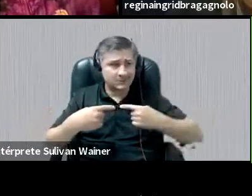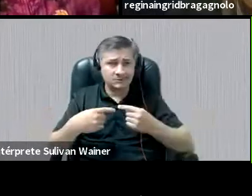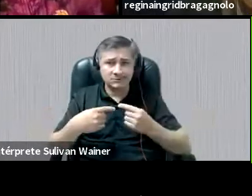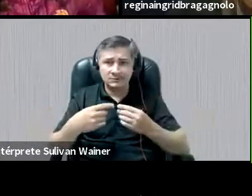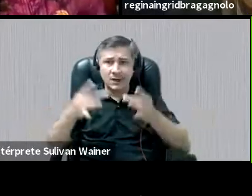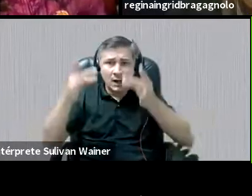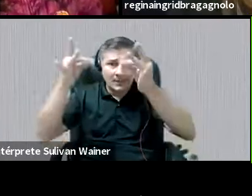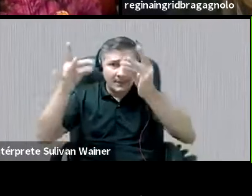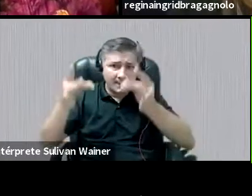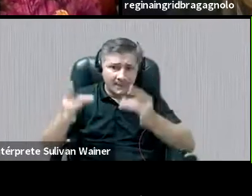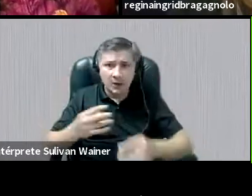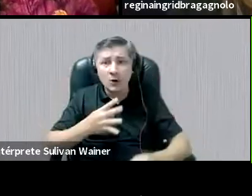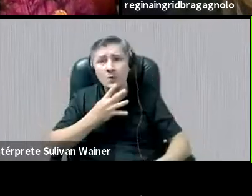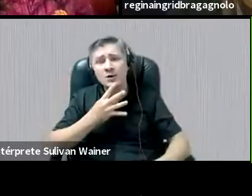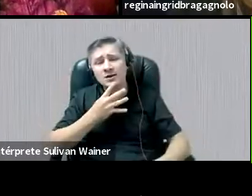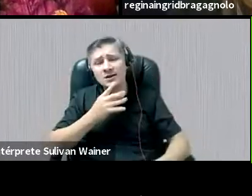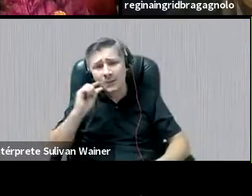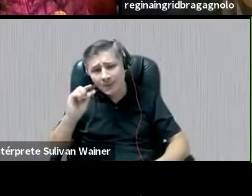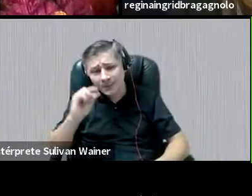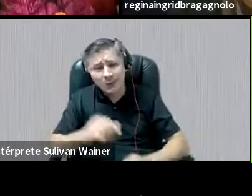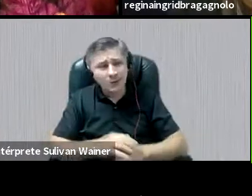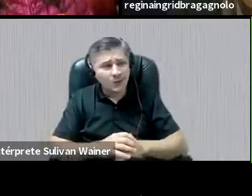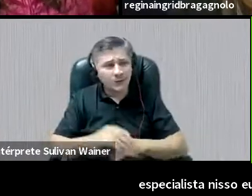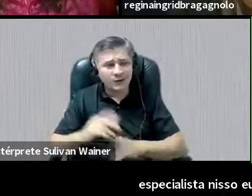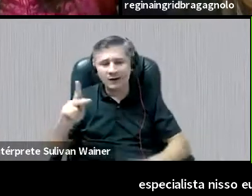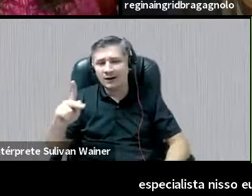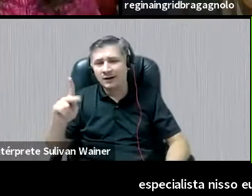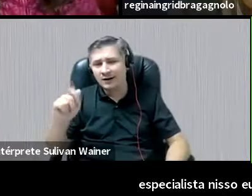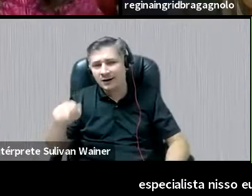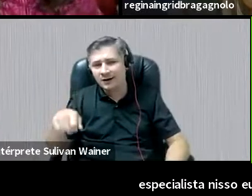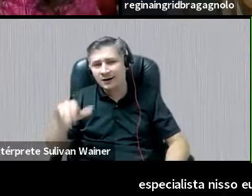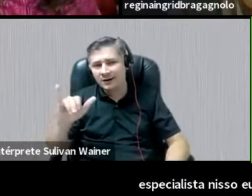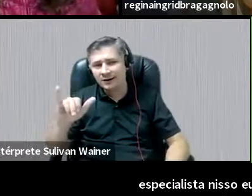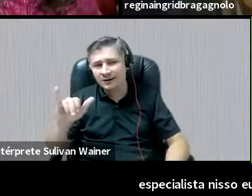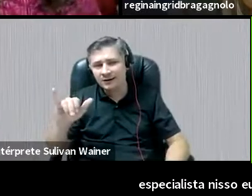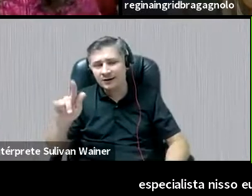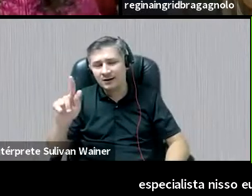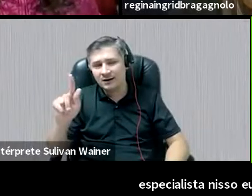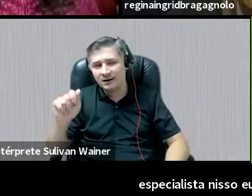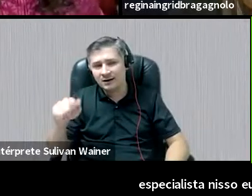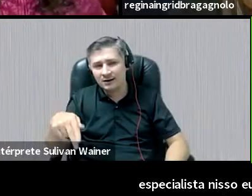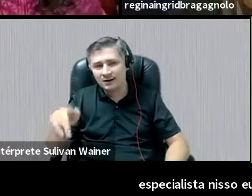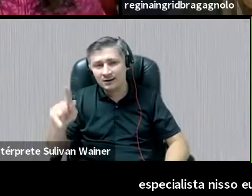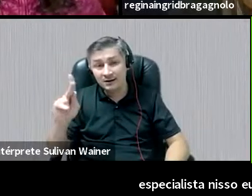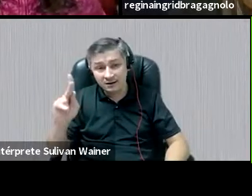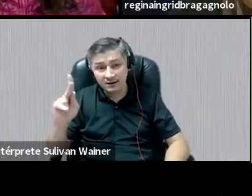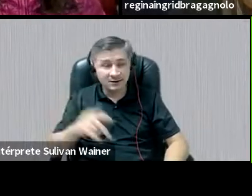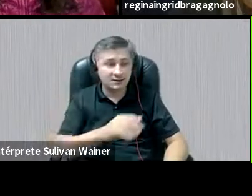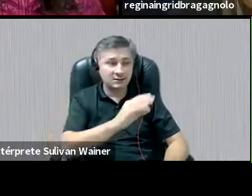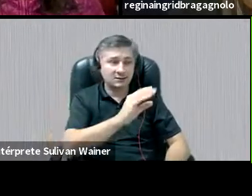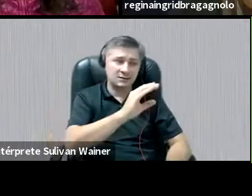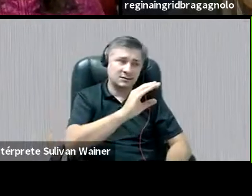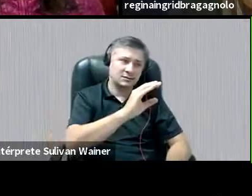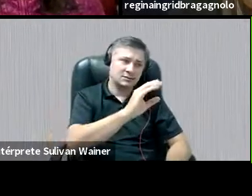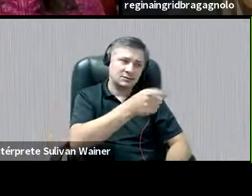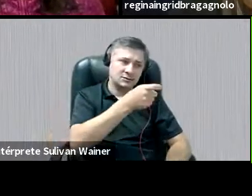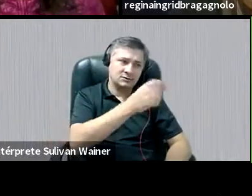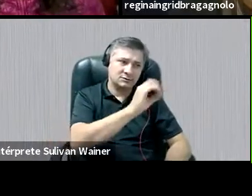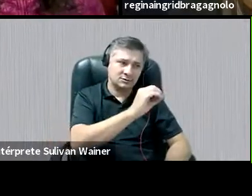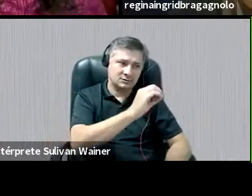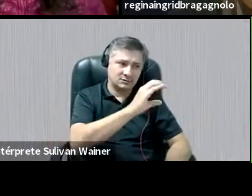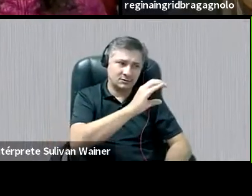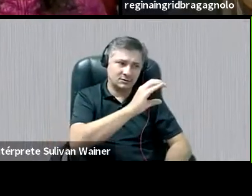um pouco Caigang e Shockley, né? Eu acho que eu aqui em Santa Catarina, pelos meus estudos de história de Santa Catarina, mas, né? Então, esse, para mim,